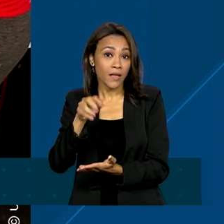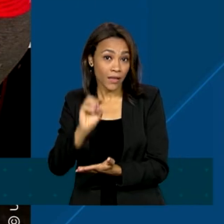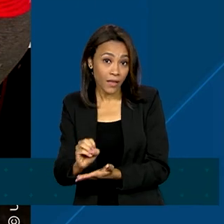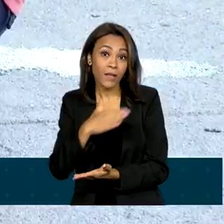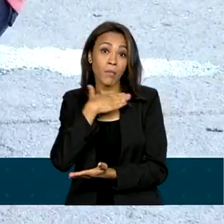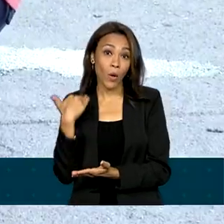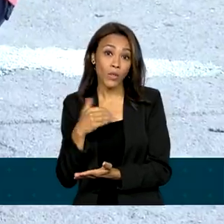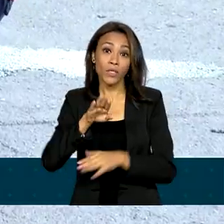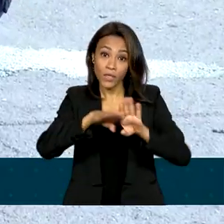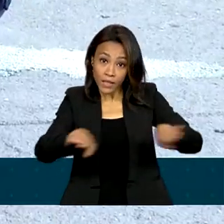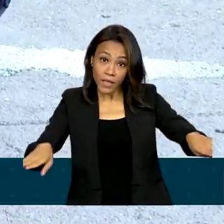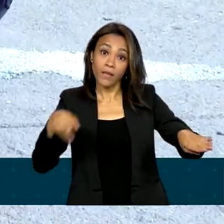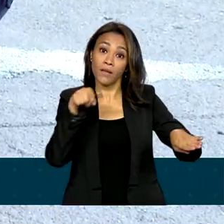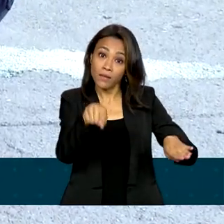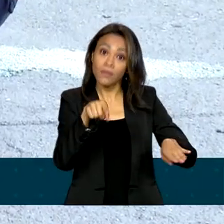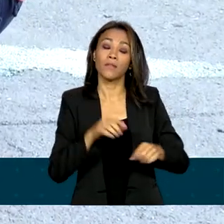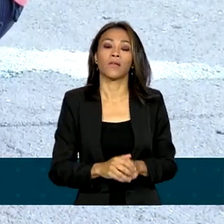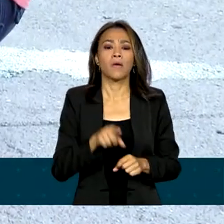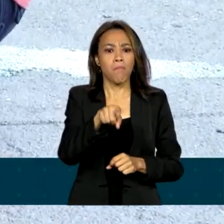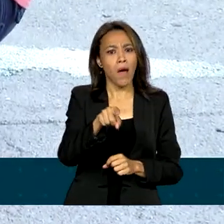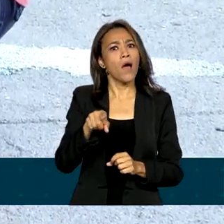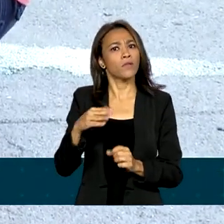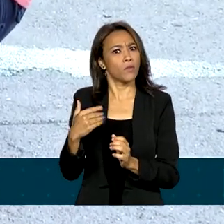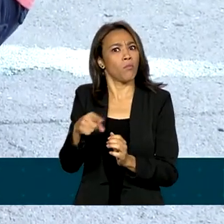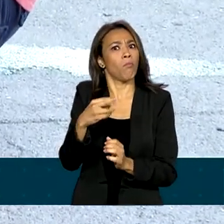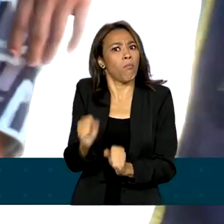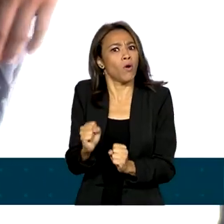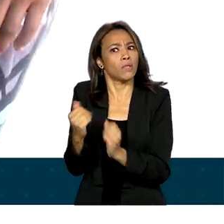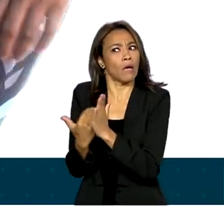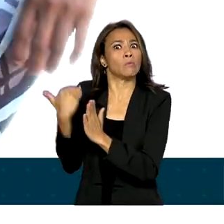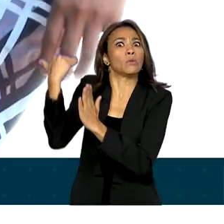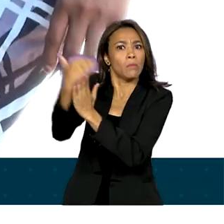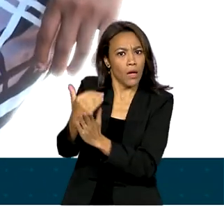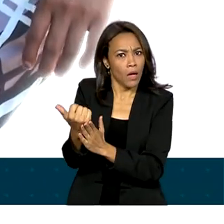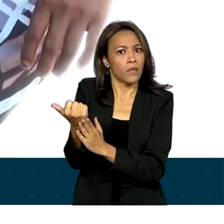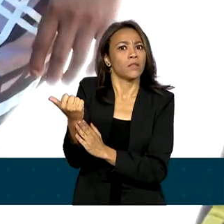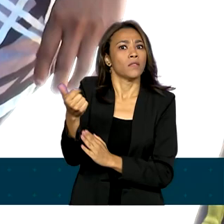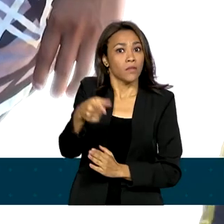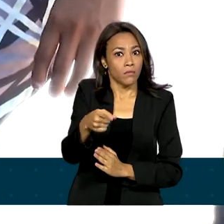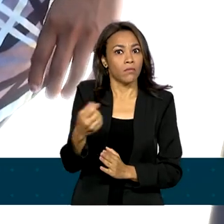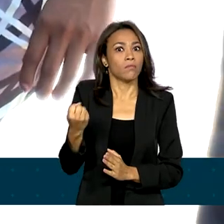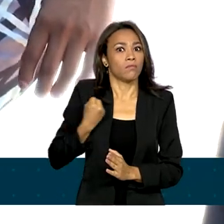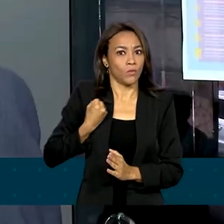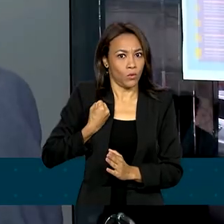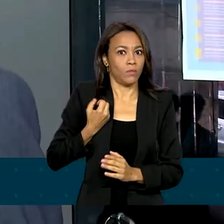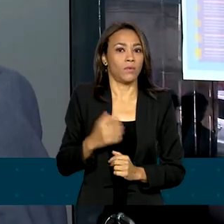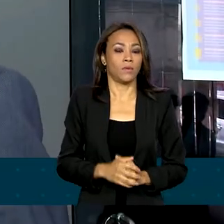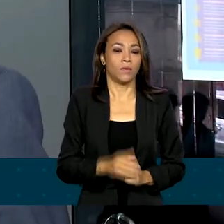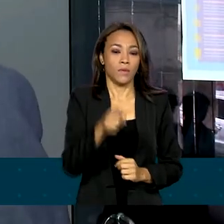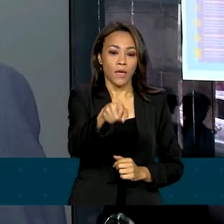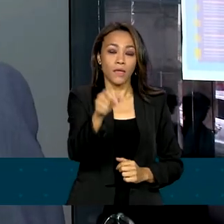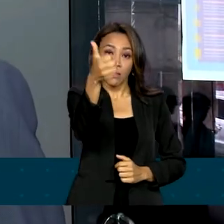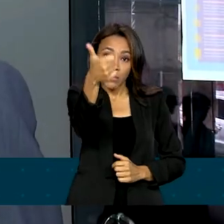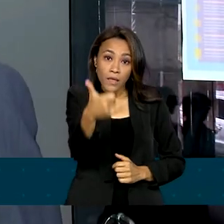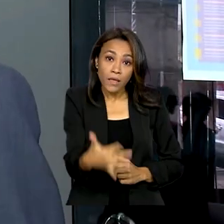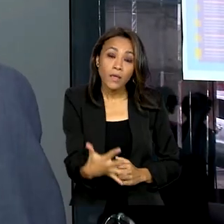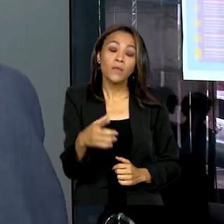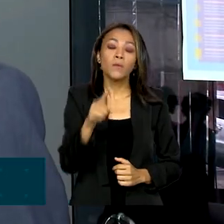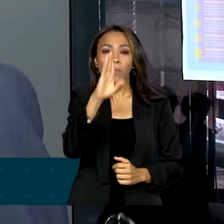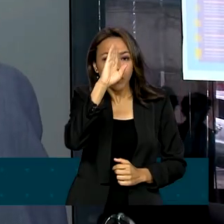etnia, mas os dados podem estar subnotificados e os números podem ser maiores. A prioridade,